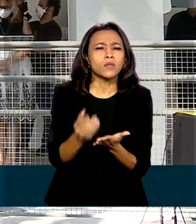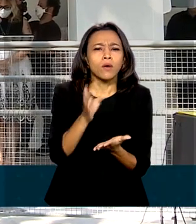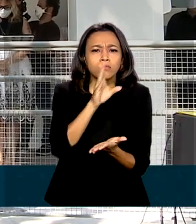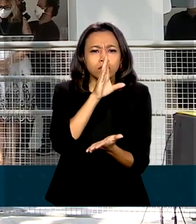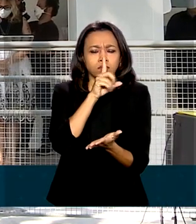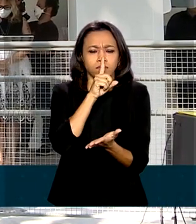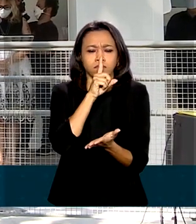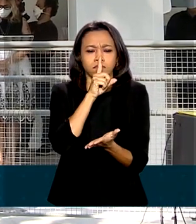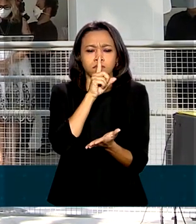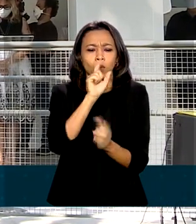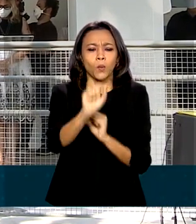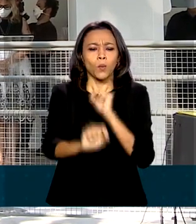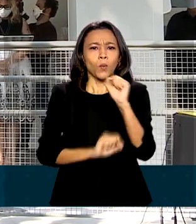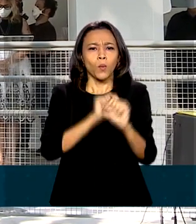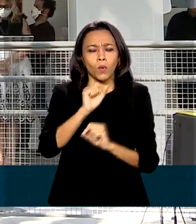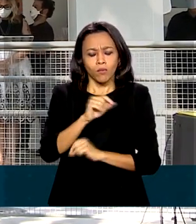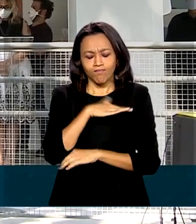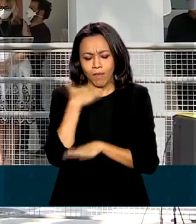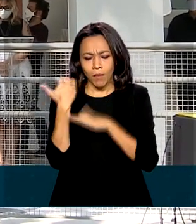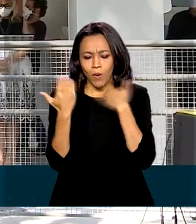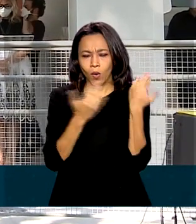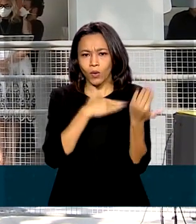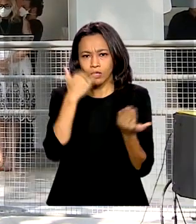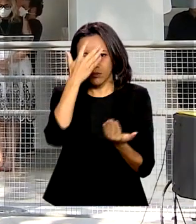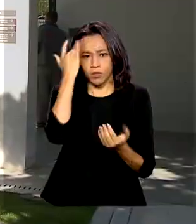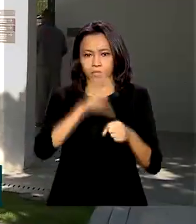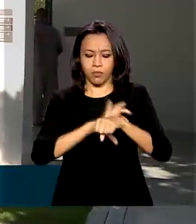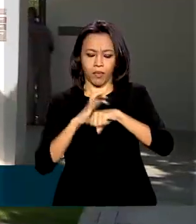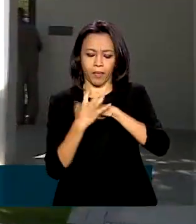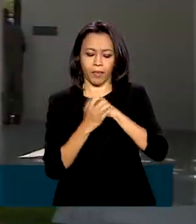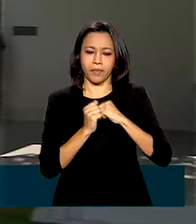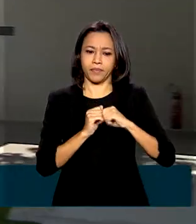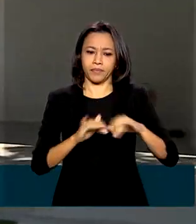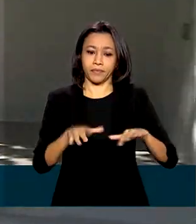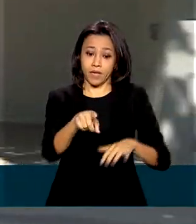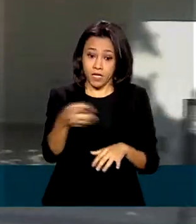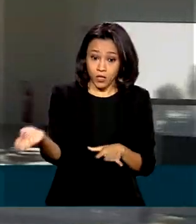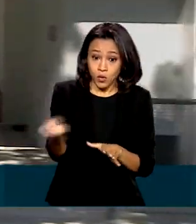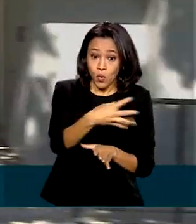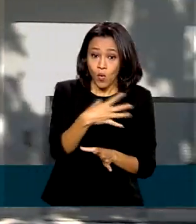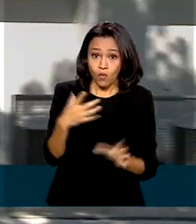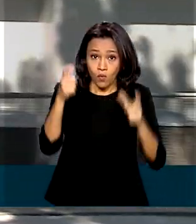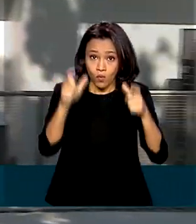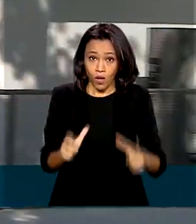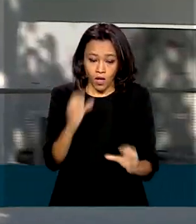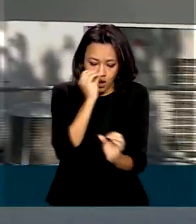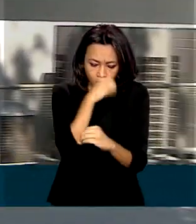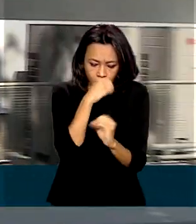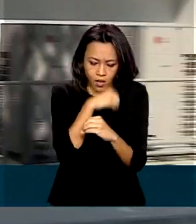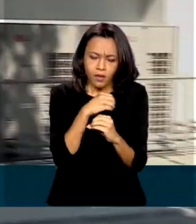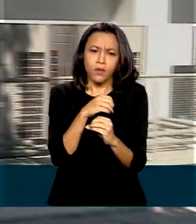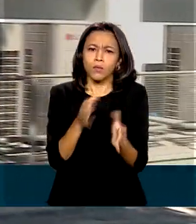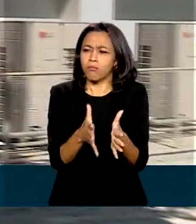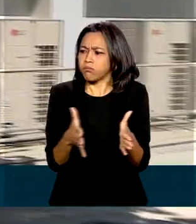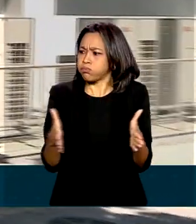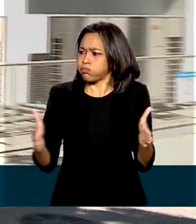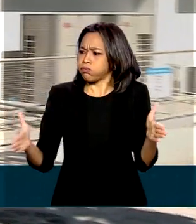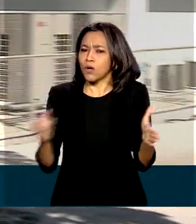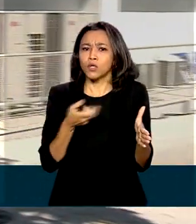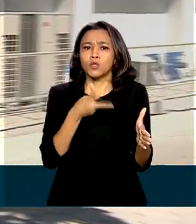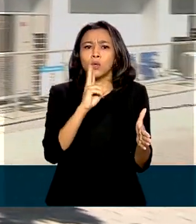silêncio para homenagear as vítimas do coronavírus. O novo laboratório ocupa uma área de aproximadamente 2